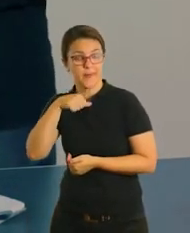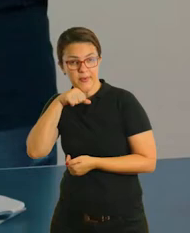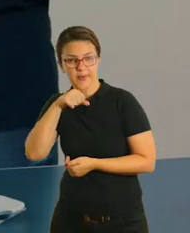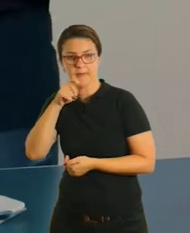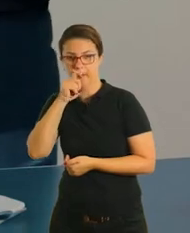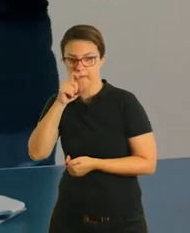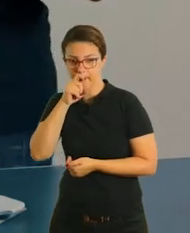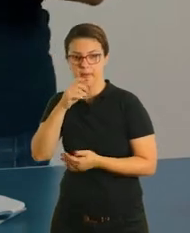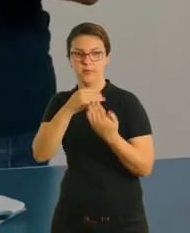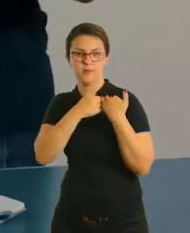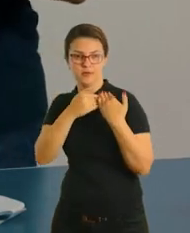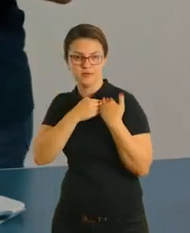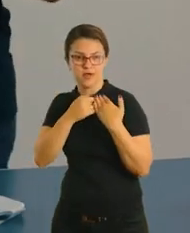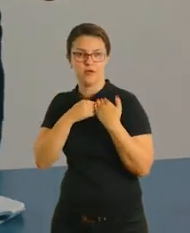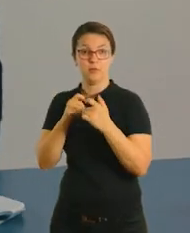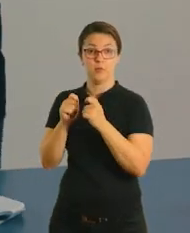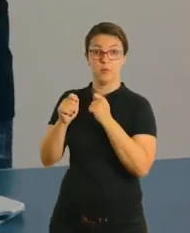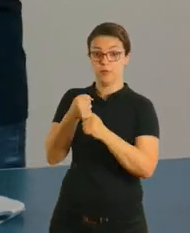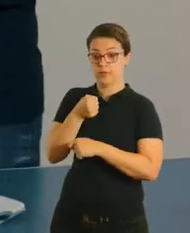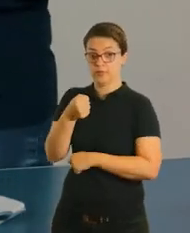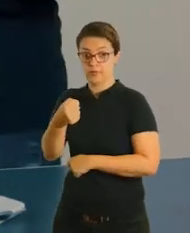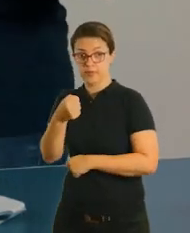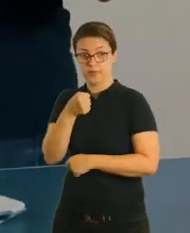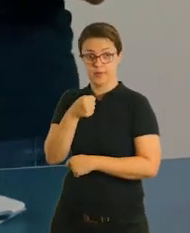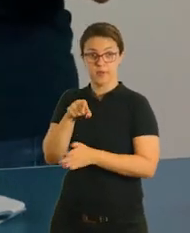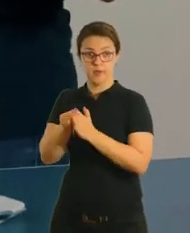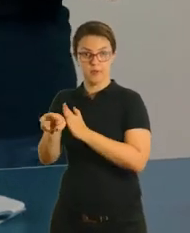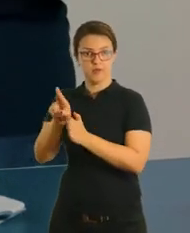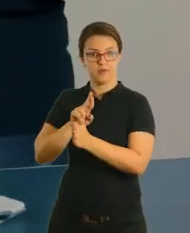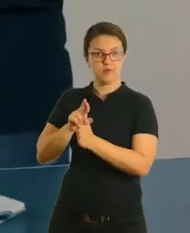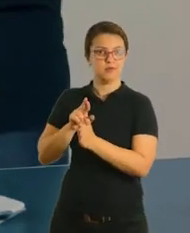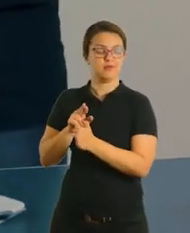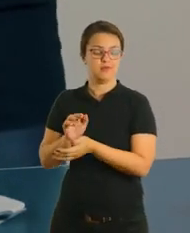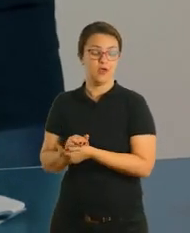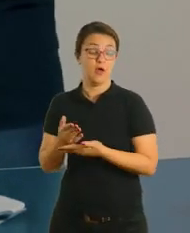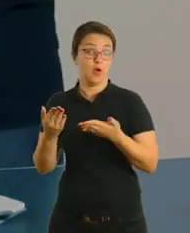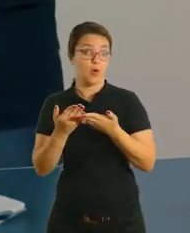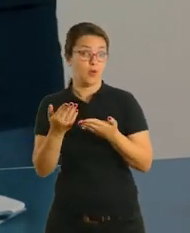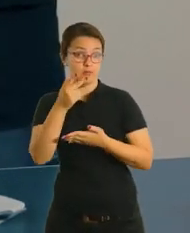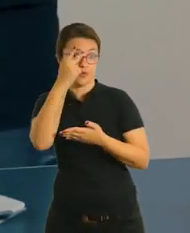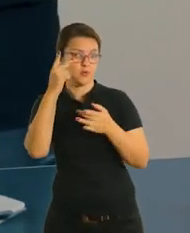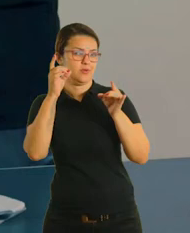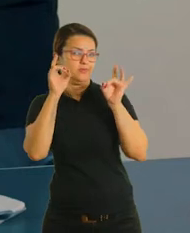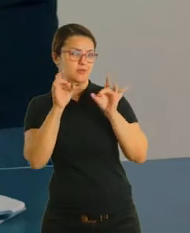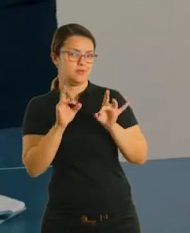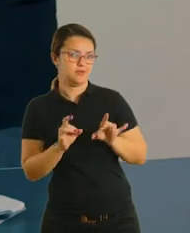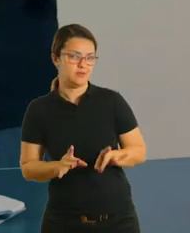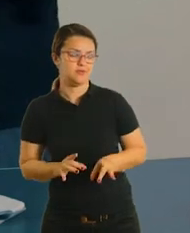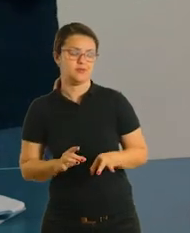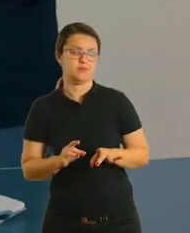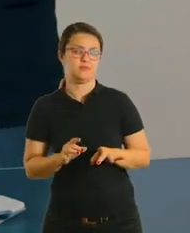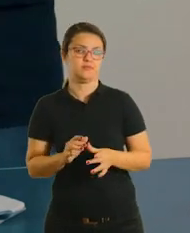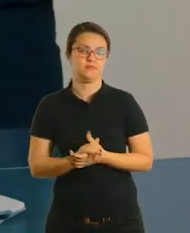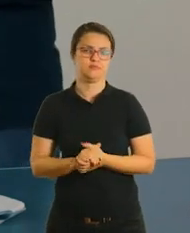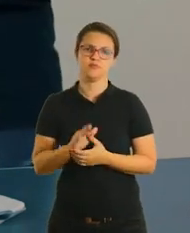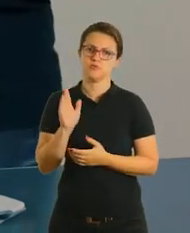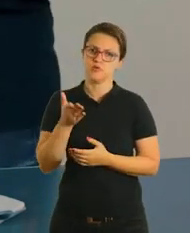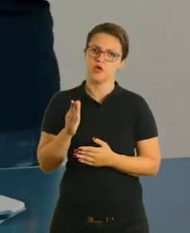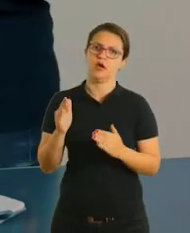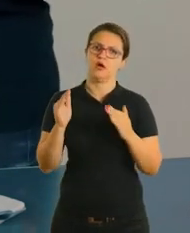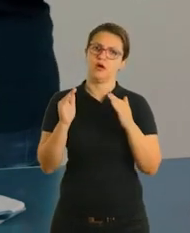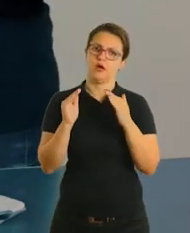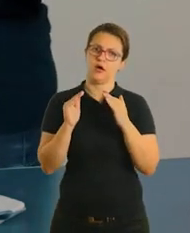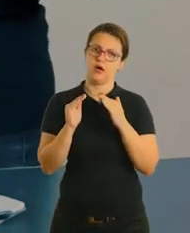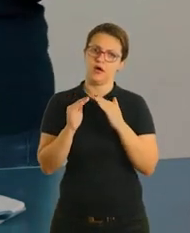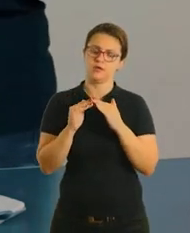o responsável, e hoje você vai entrevistar alguém muito especial. Pode ser da sua família, mas se você já entrevistou quem mora